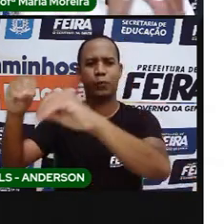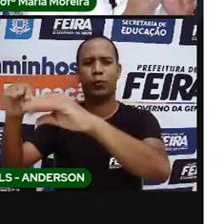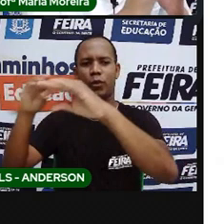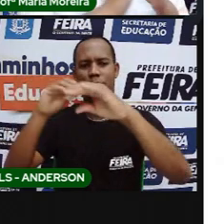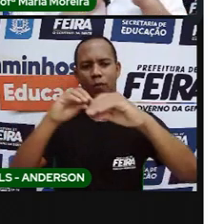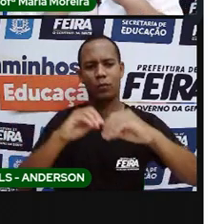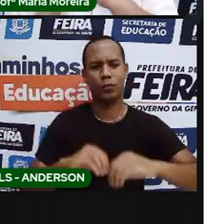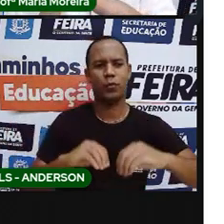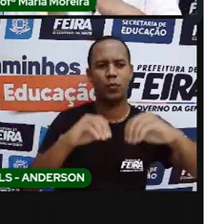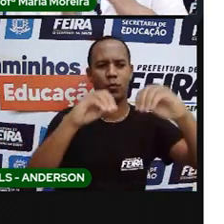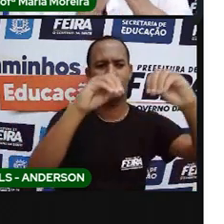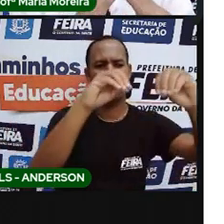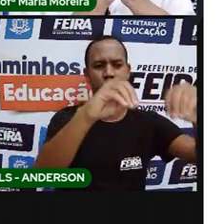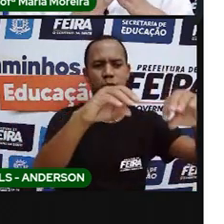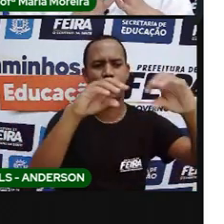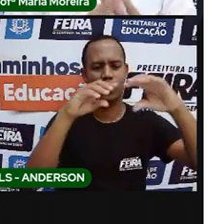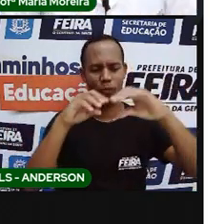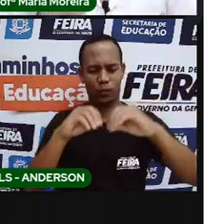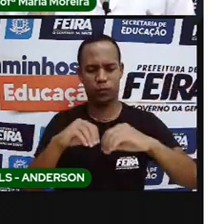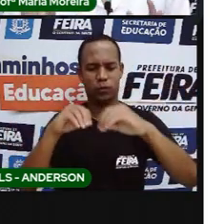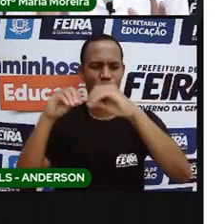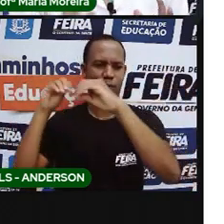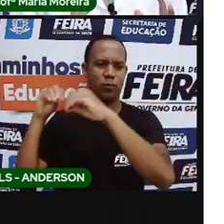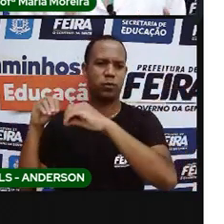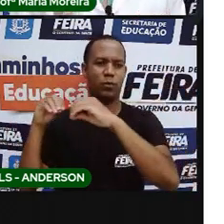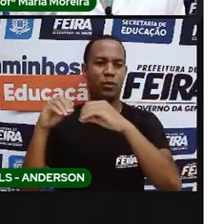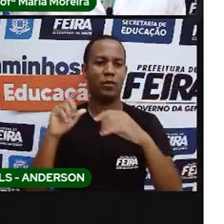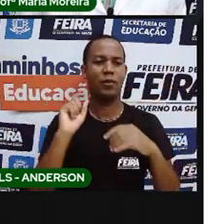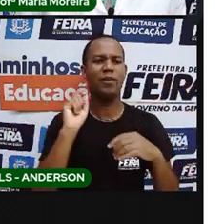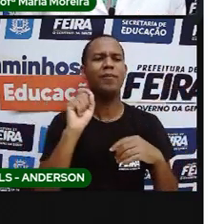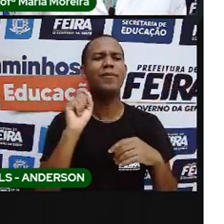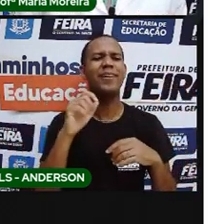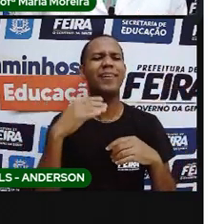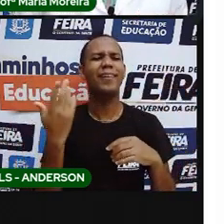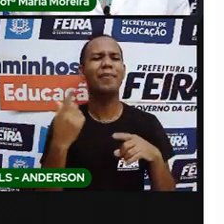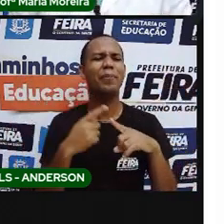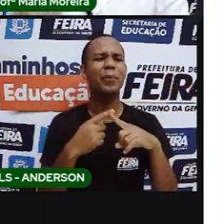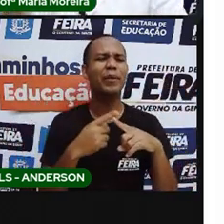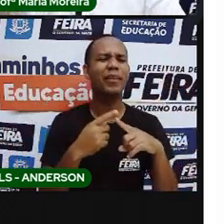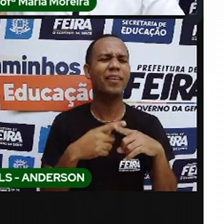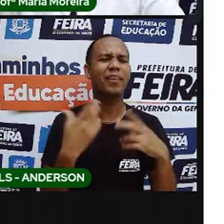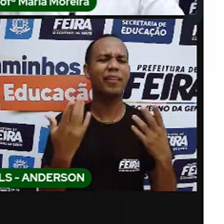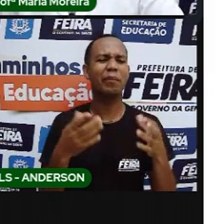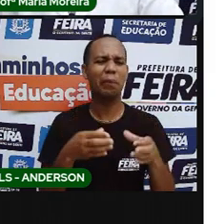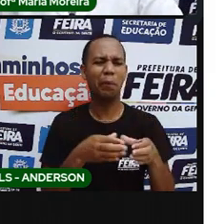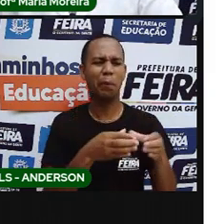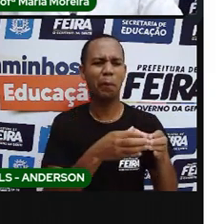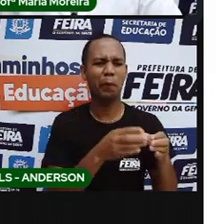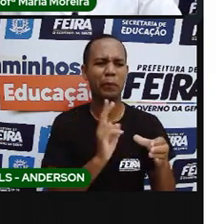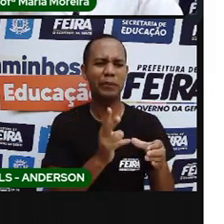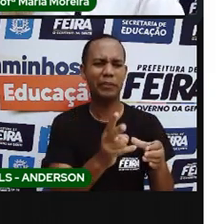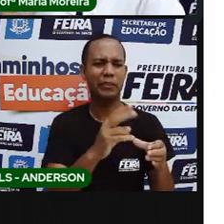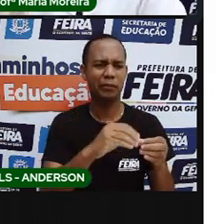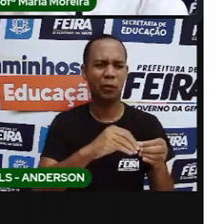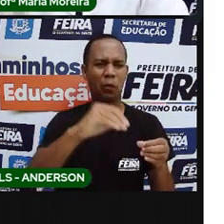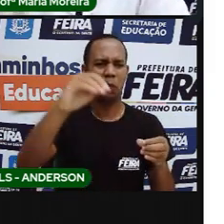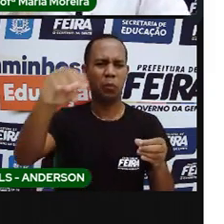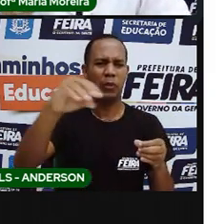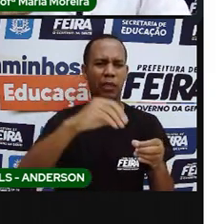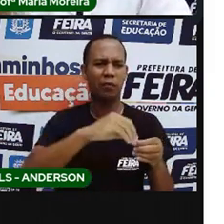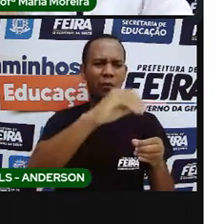grupo que ele ia saindo, né? E aí, por que ele faria? Existia esse respeito à natureza? Será que os